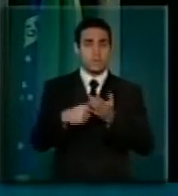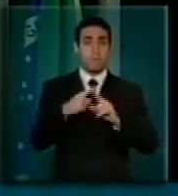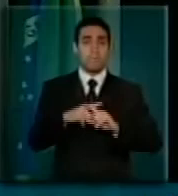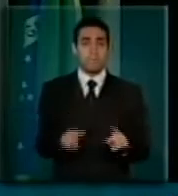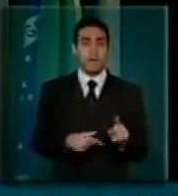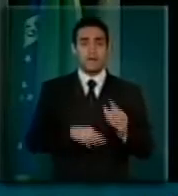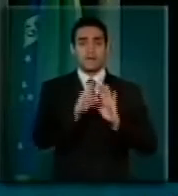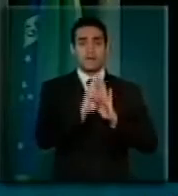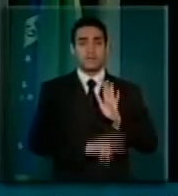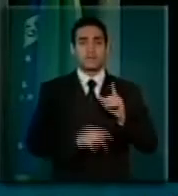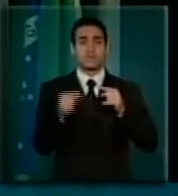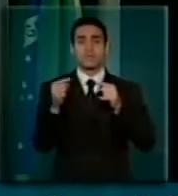que refletisse a necessidade.